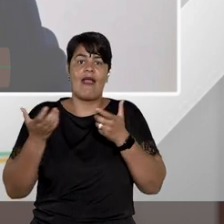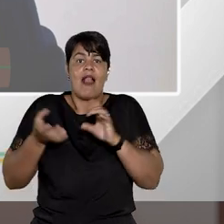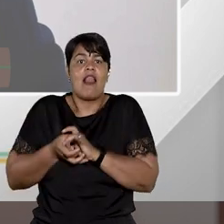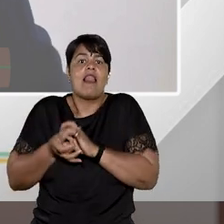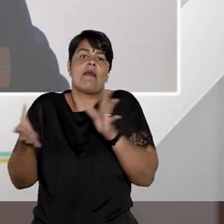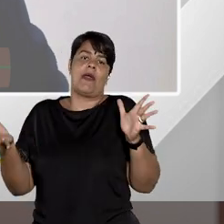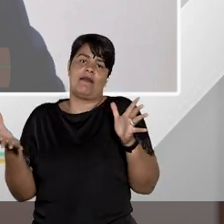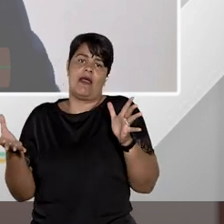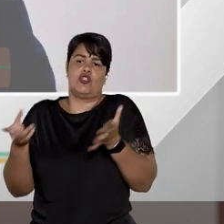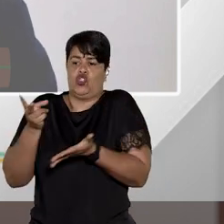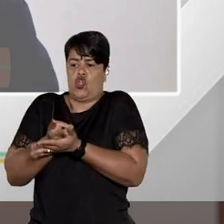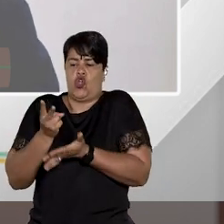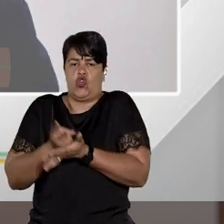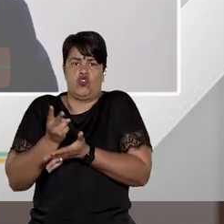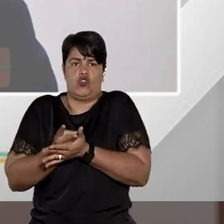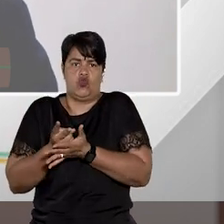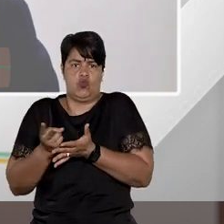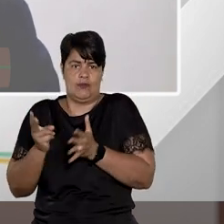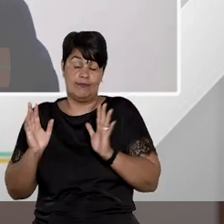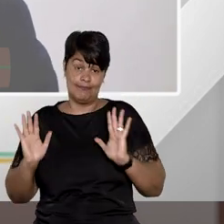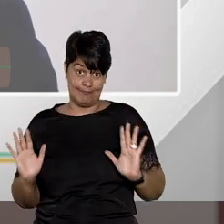liberdade. Então, se forem